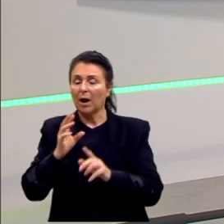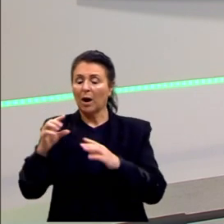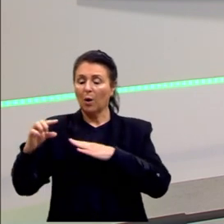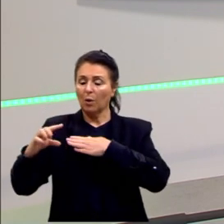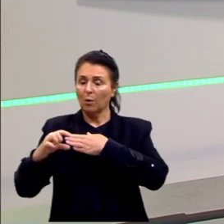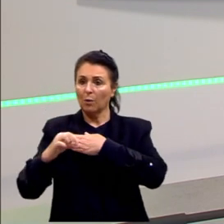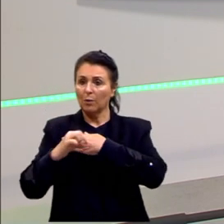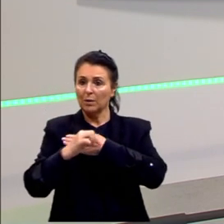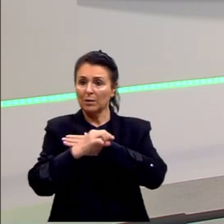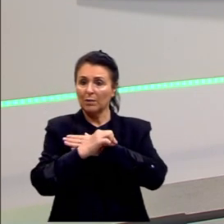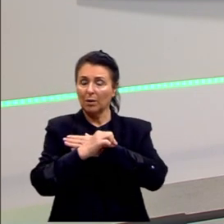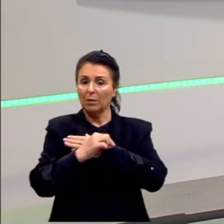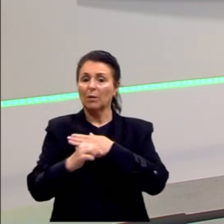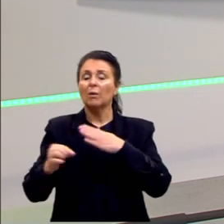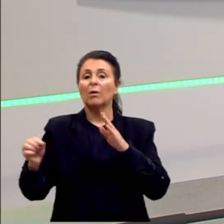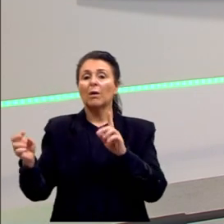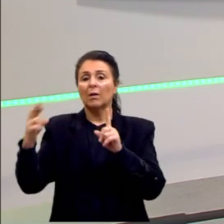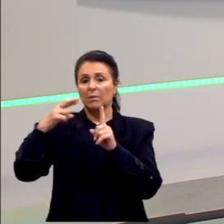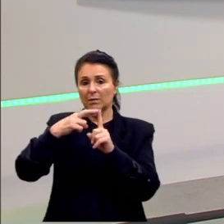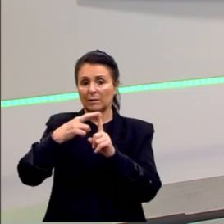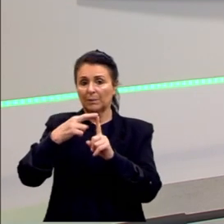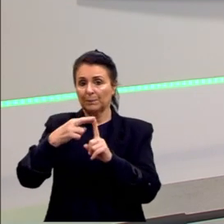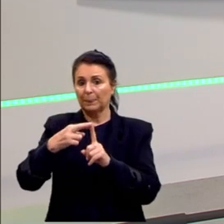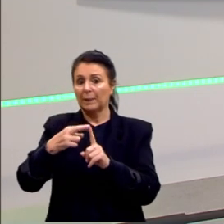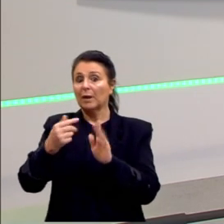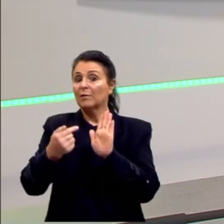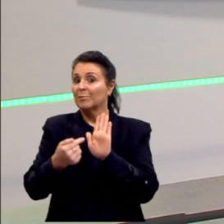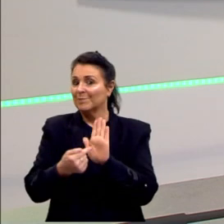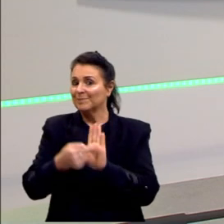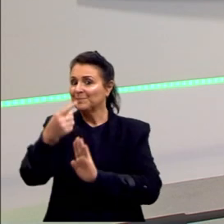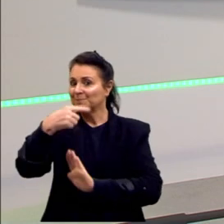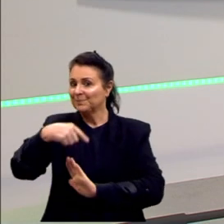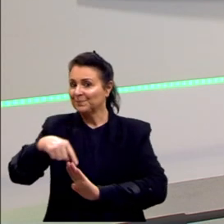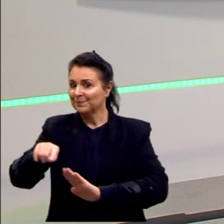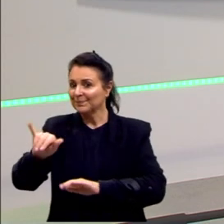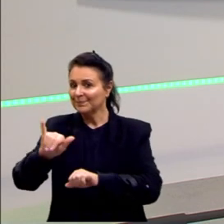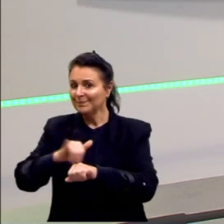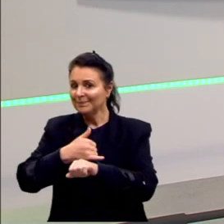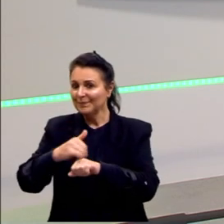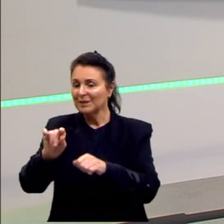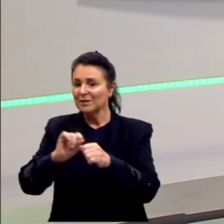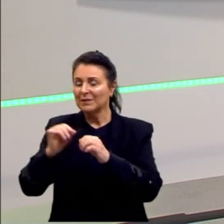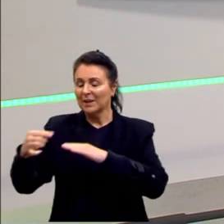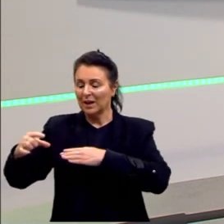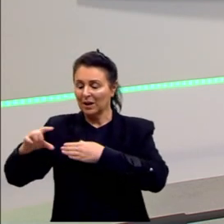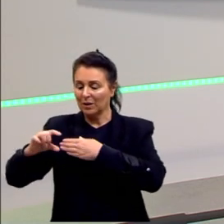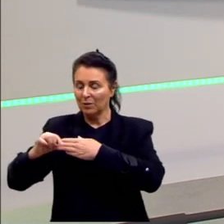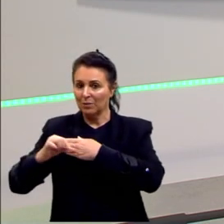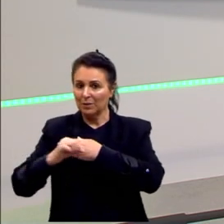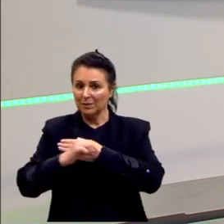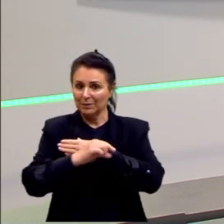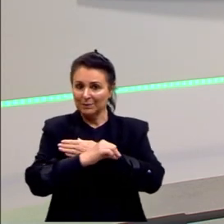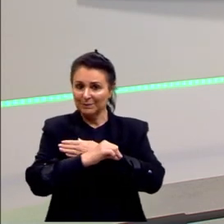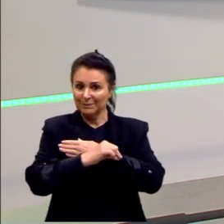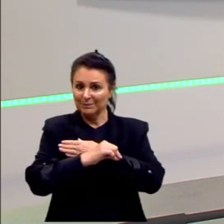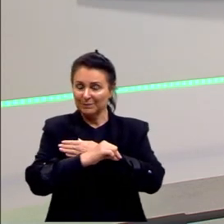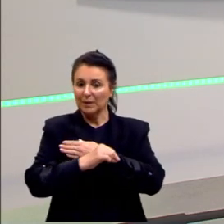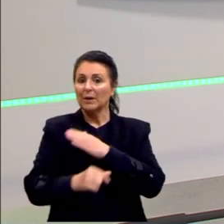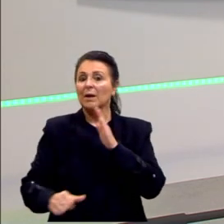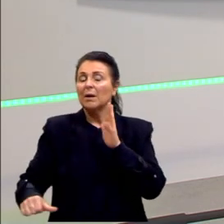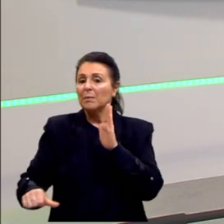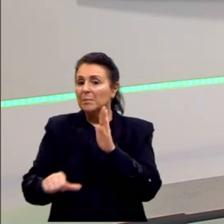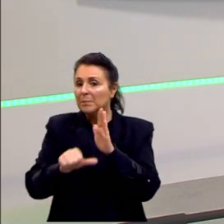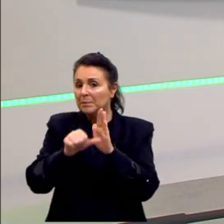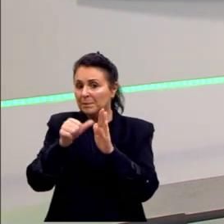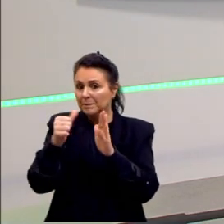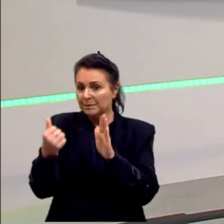eu vou trazer para vocês outras estratégias de a gente fazer coesão também através da nossa linguagem. Primeira